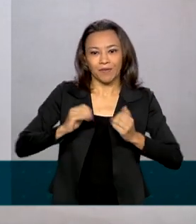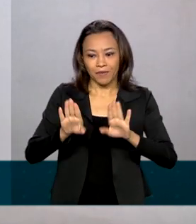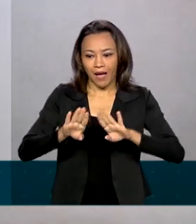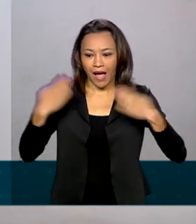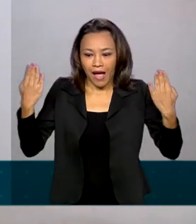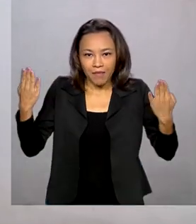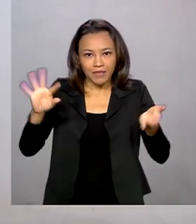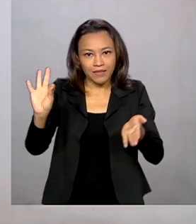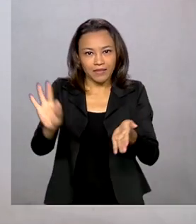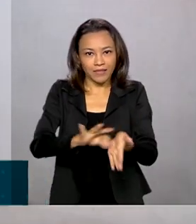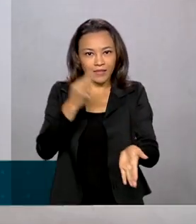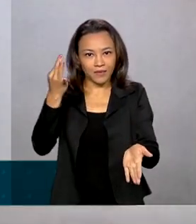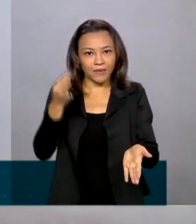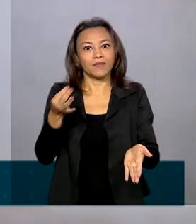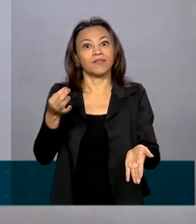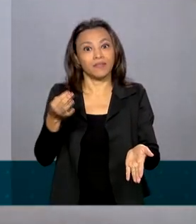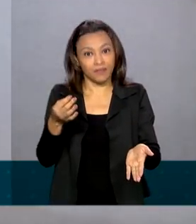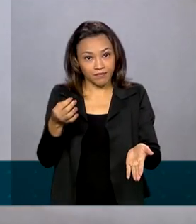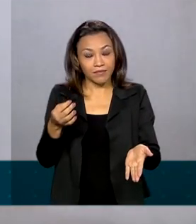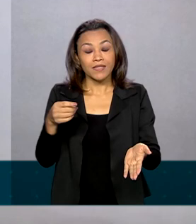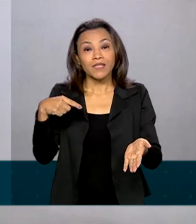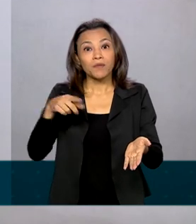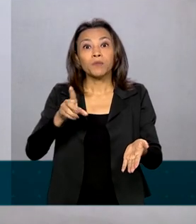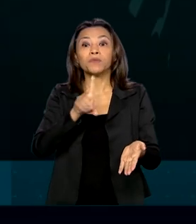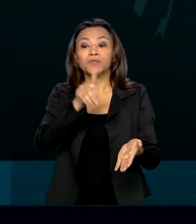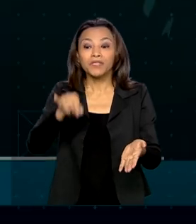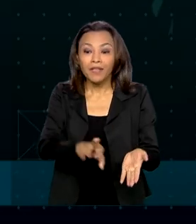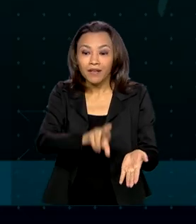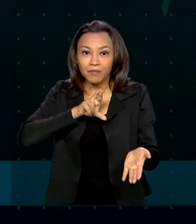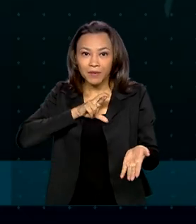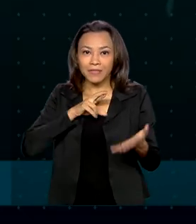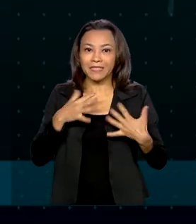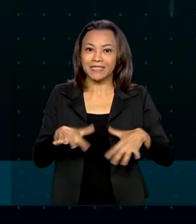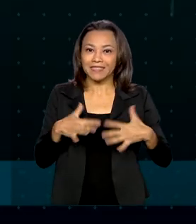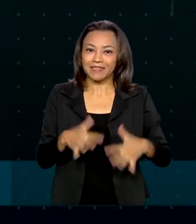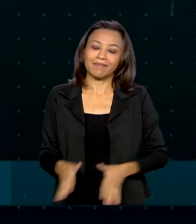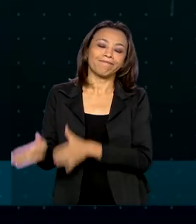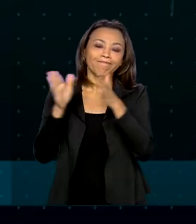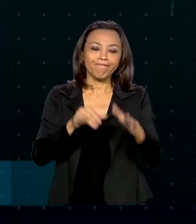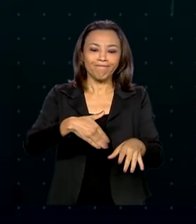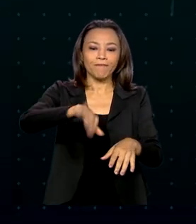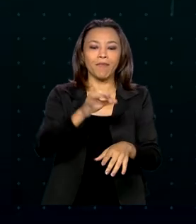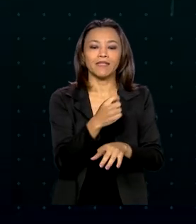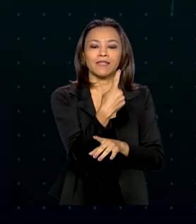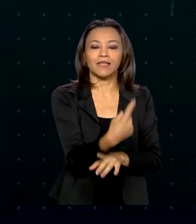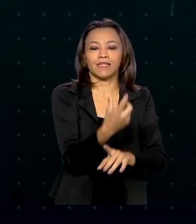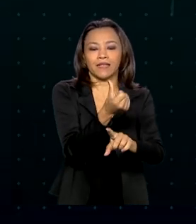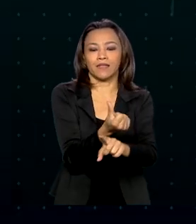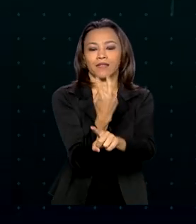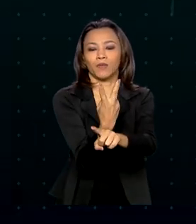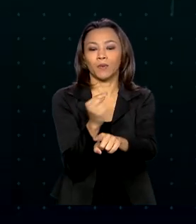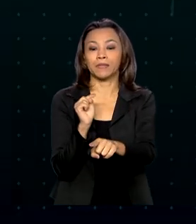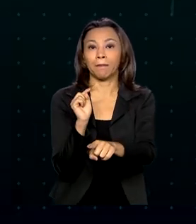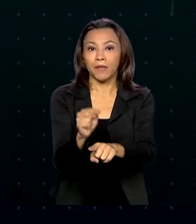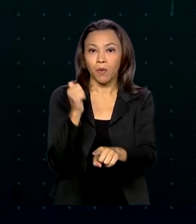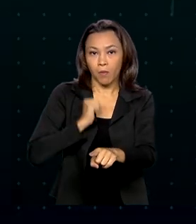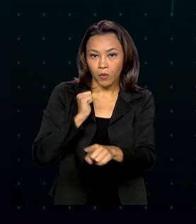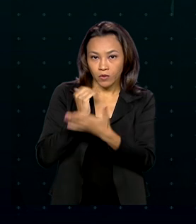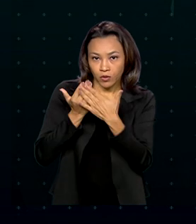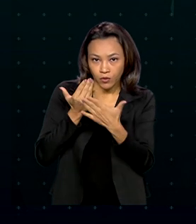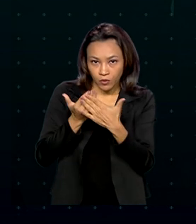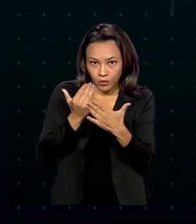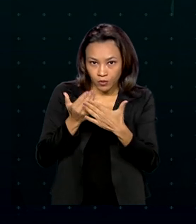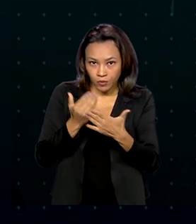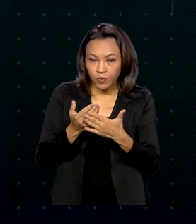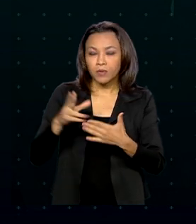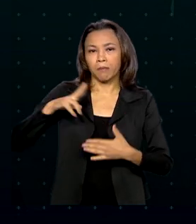abertas e ainda mais quando chega a hora do resultado. São mais de 162 mil bolsas e instituições de ensino